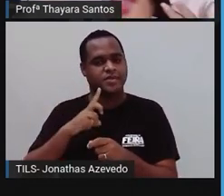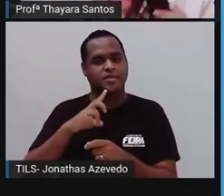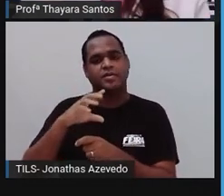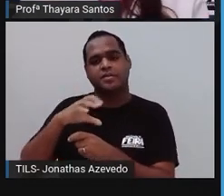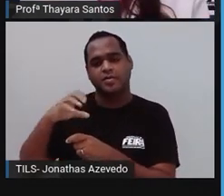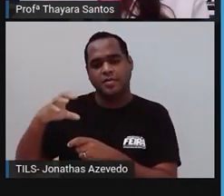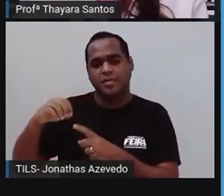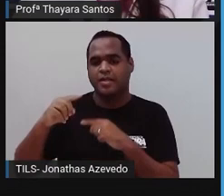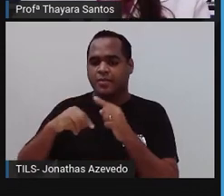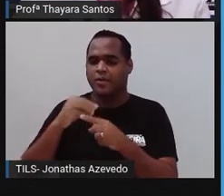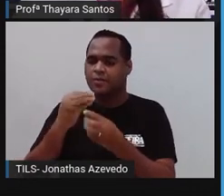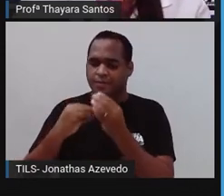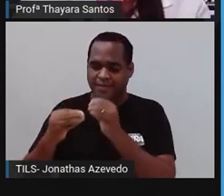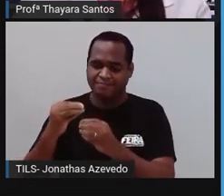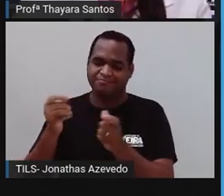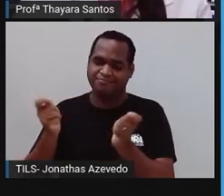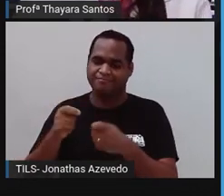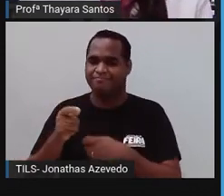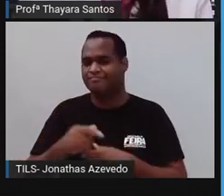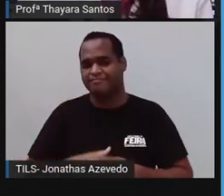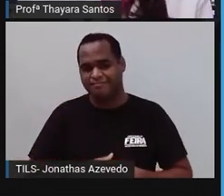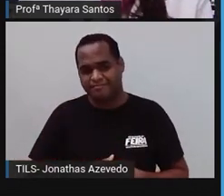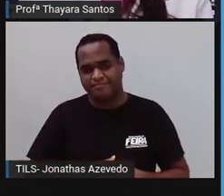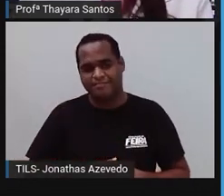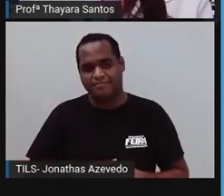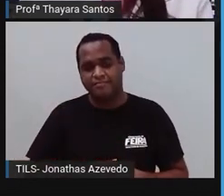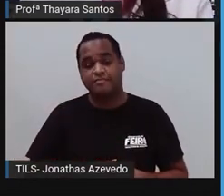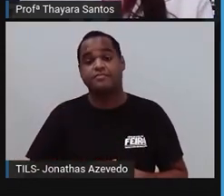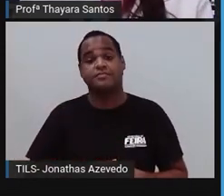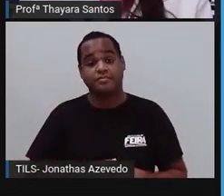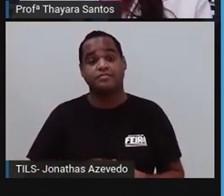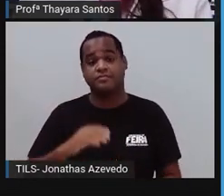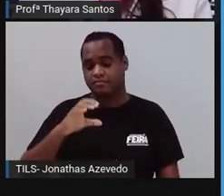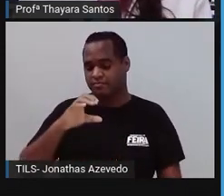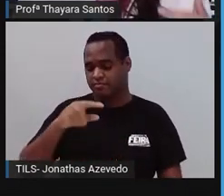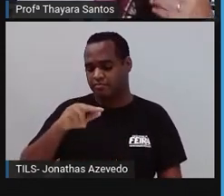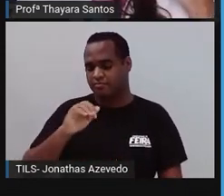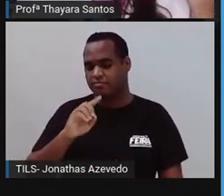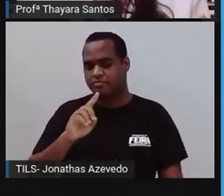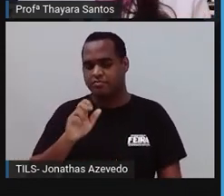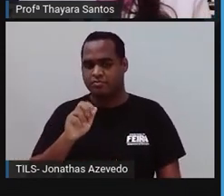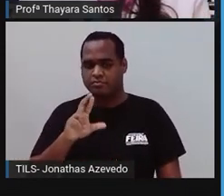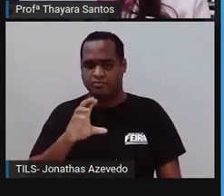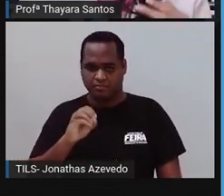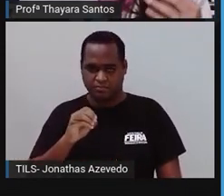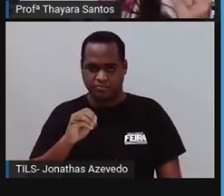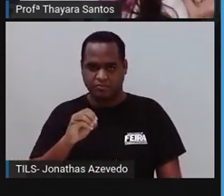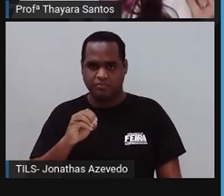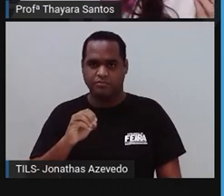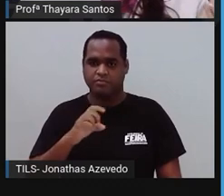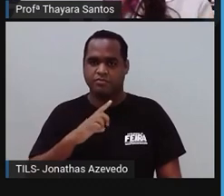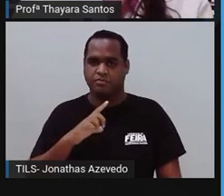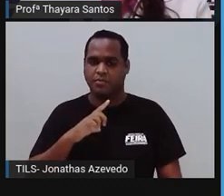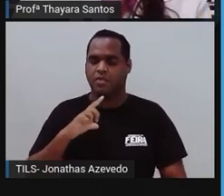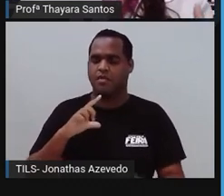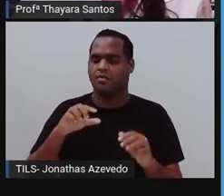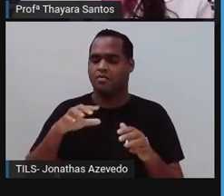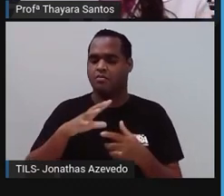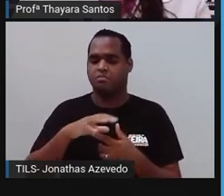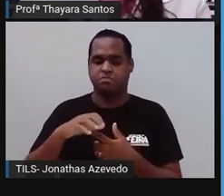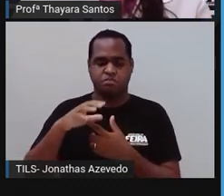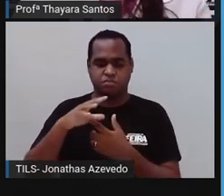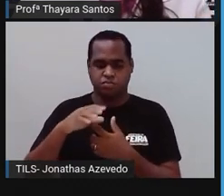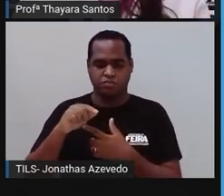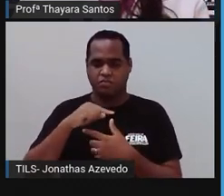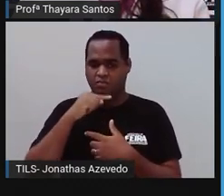presas e depois se alimentar. E tem quinidários que são césseis, quer dizer que eles não se movimentam, ficam